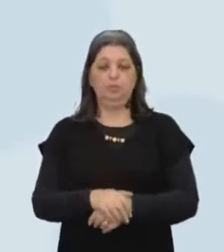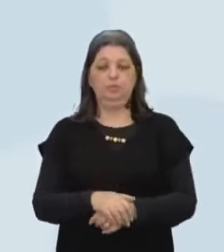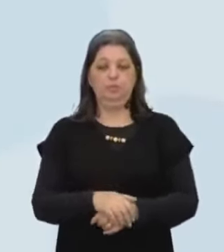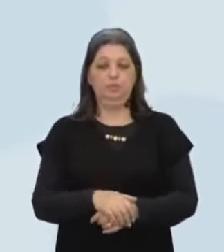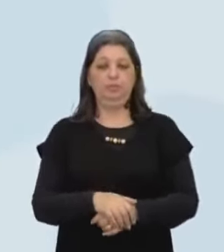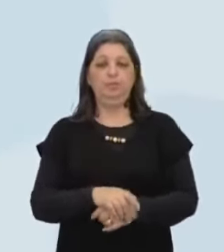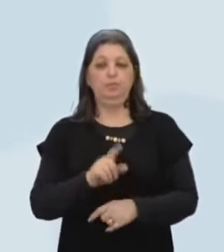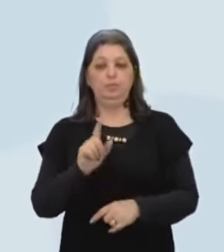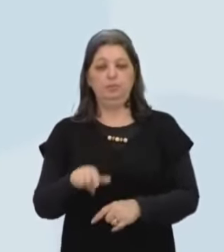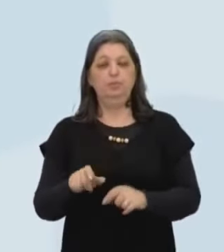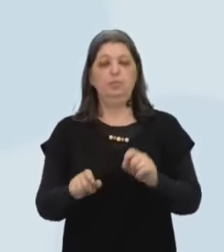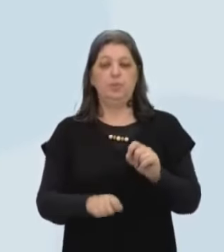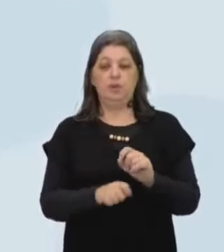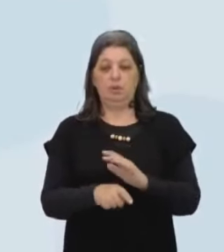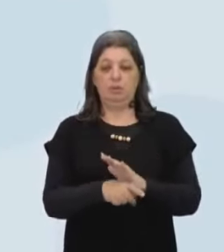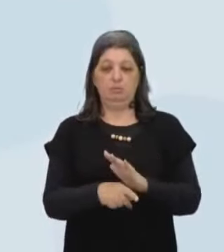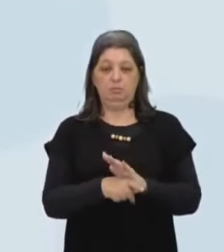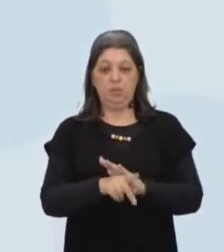Convocada